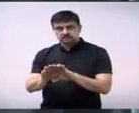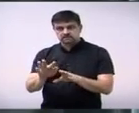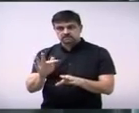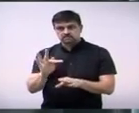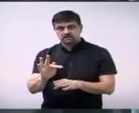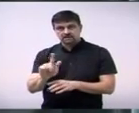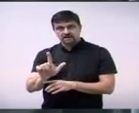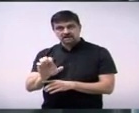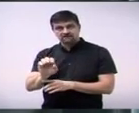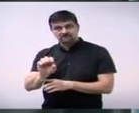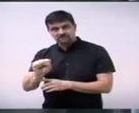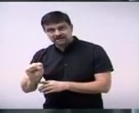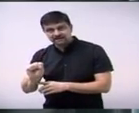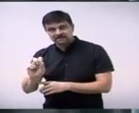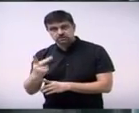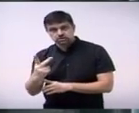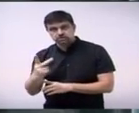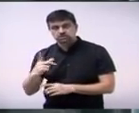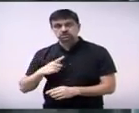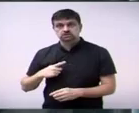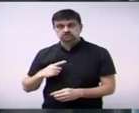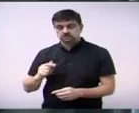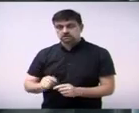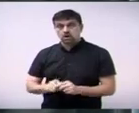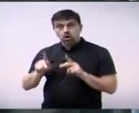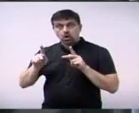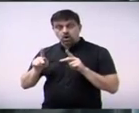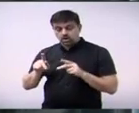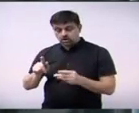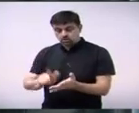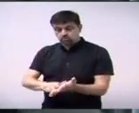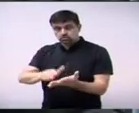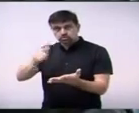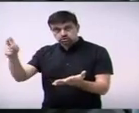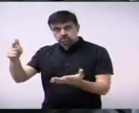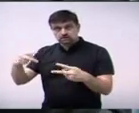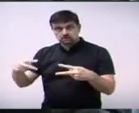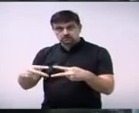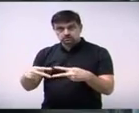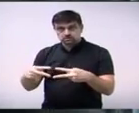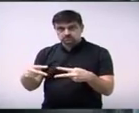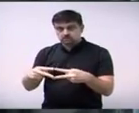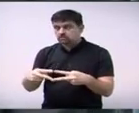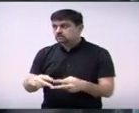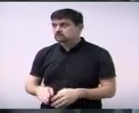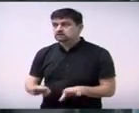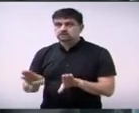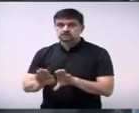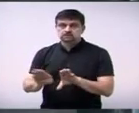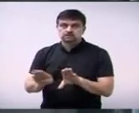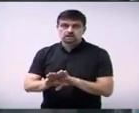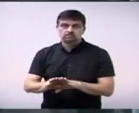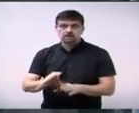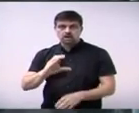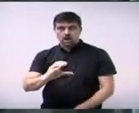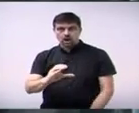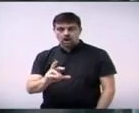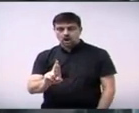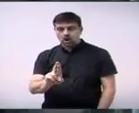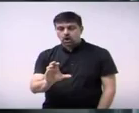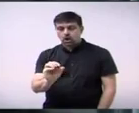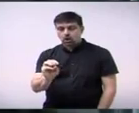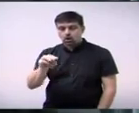agora jornal de Paulínia correio paulinense o cromo gazeta paulinense